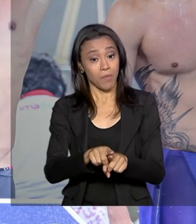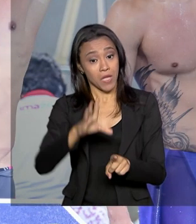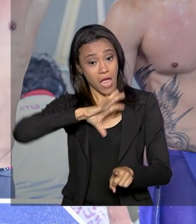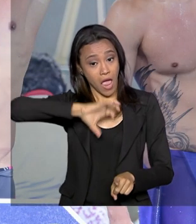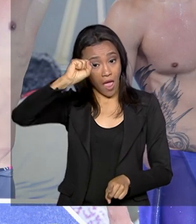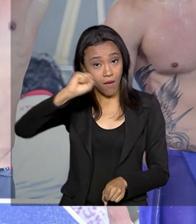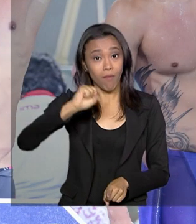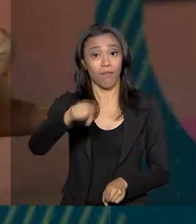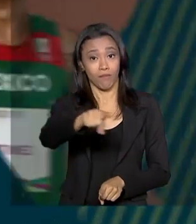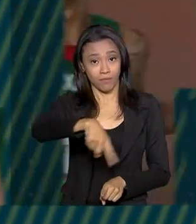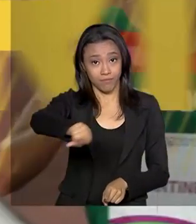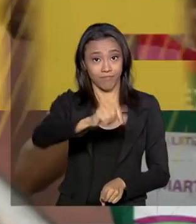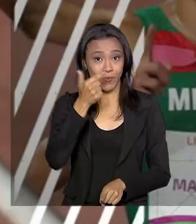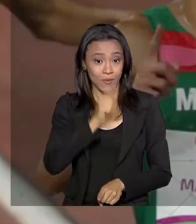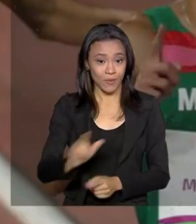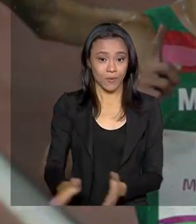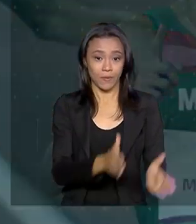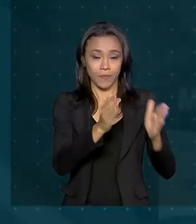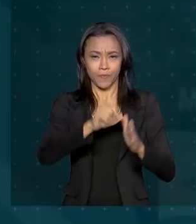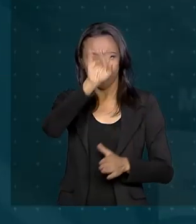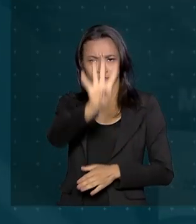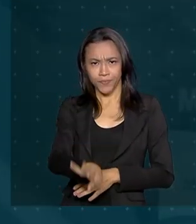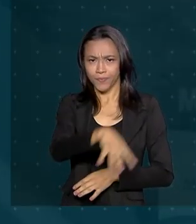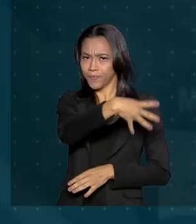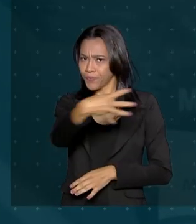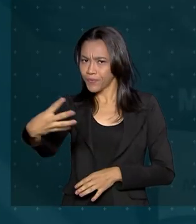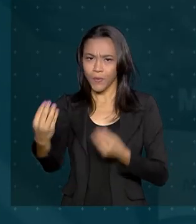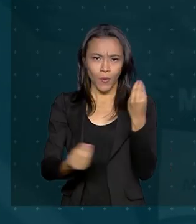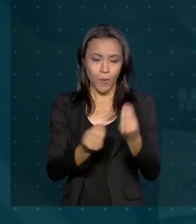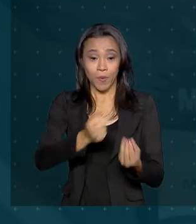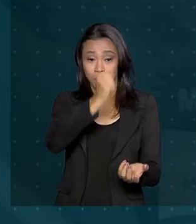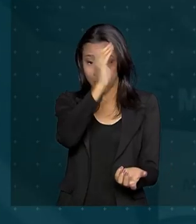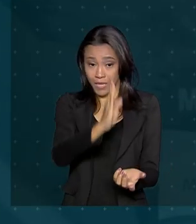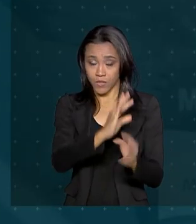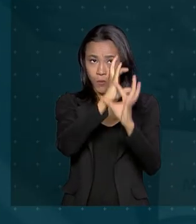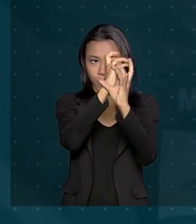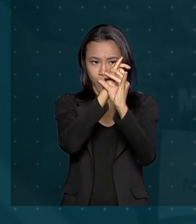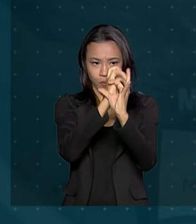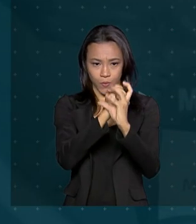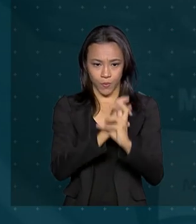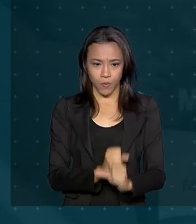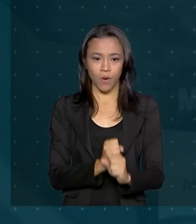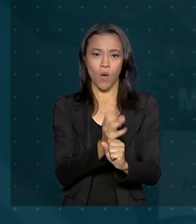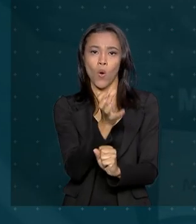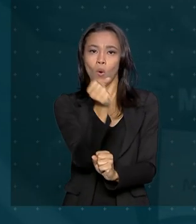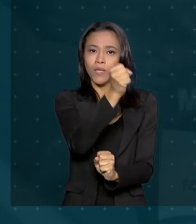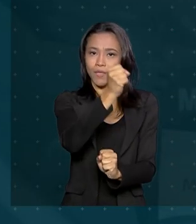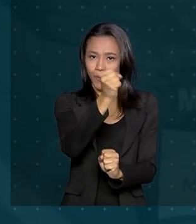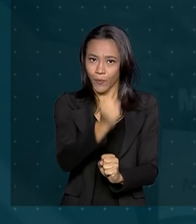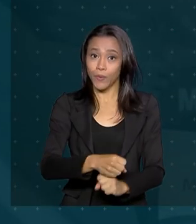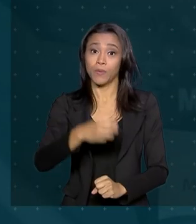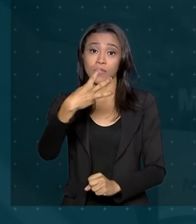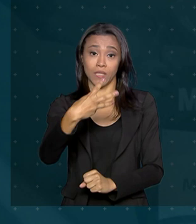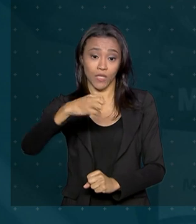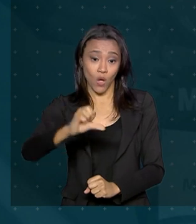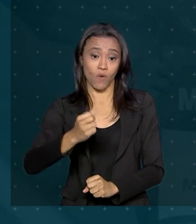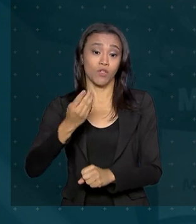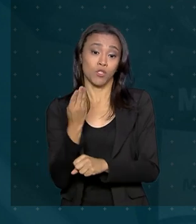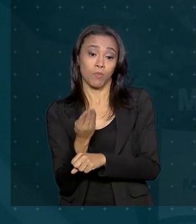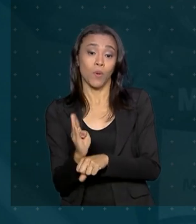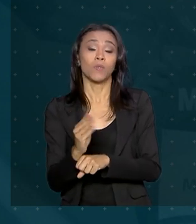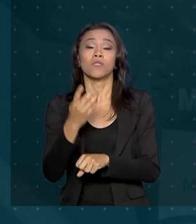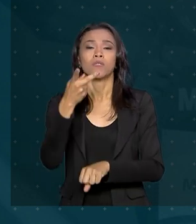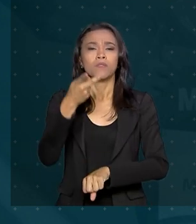recorde pan-americano. No quadro de medalhas do Pan, o Brasil já soma 88. 39 de bronze, 22